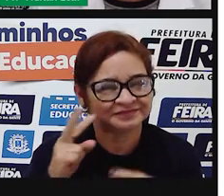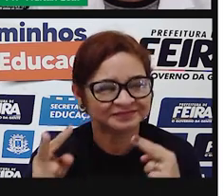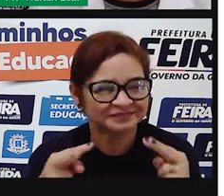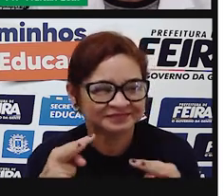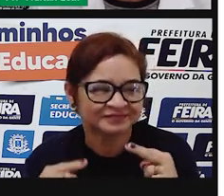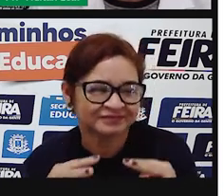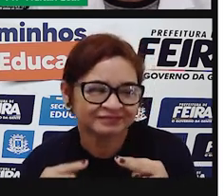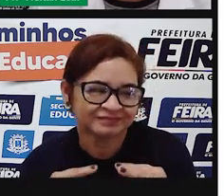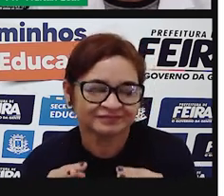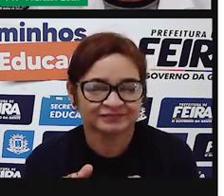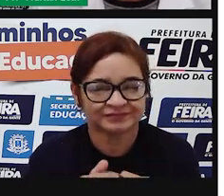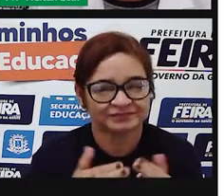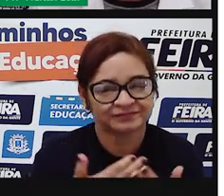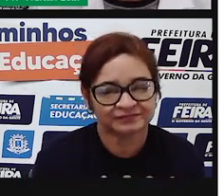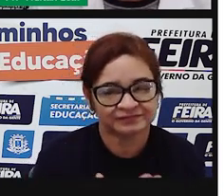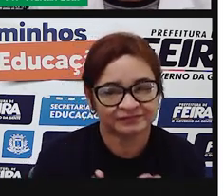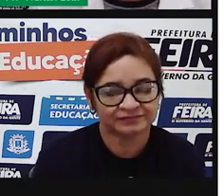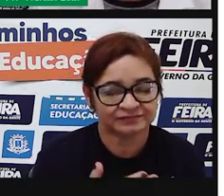escolar.